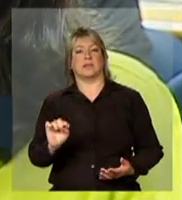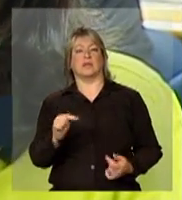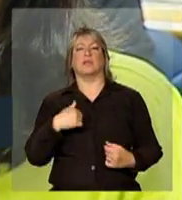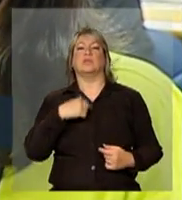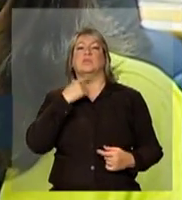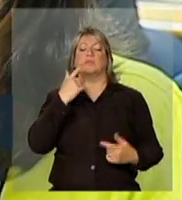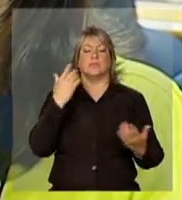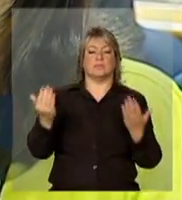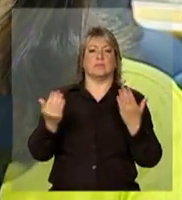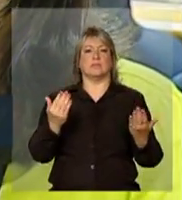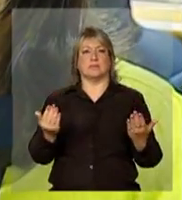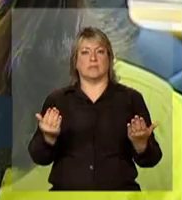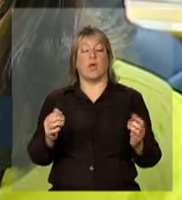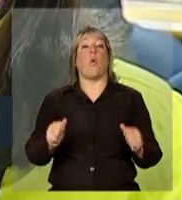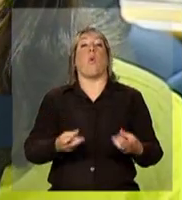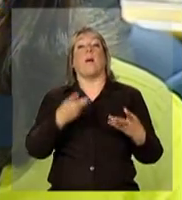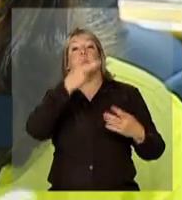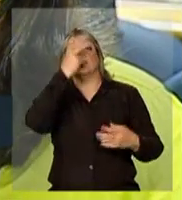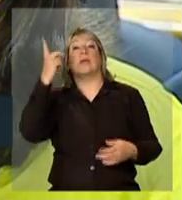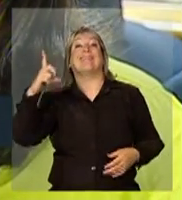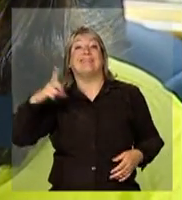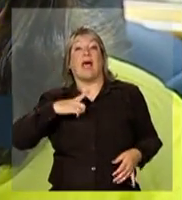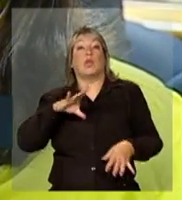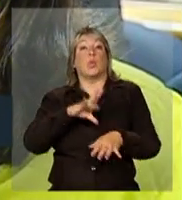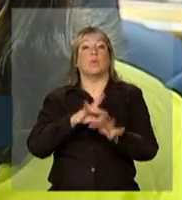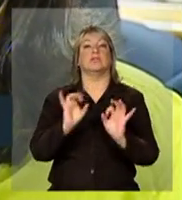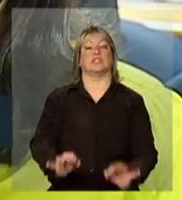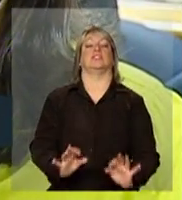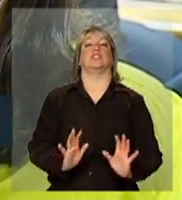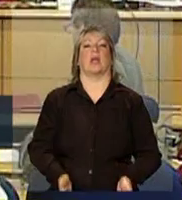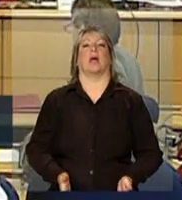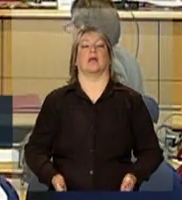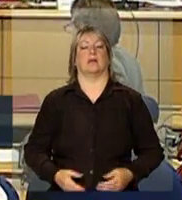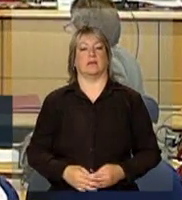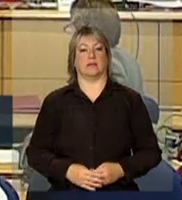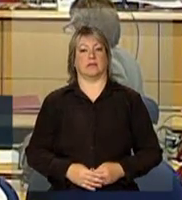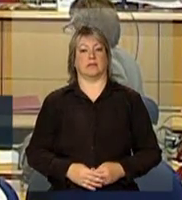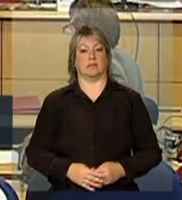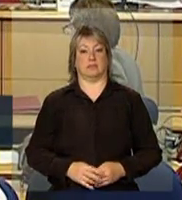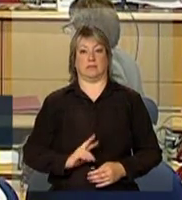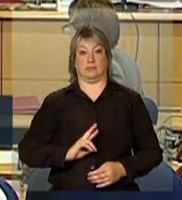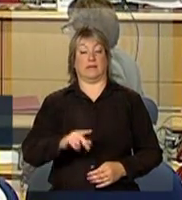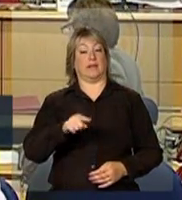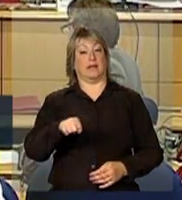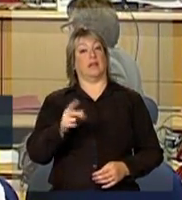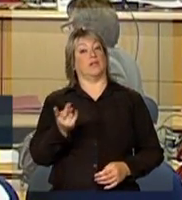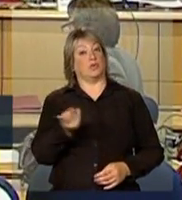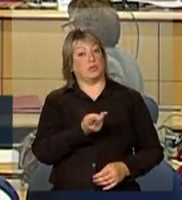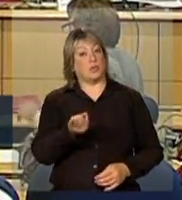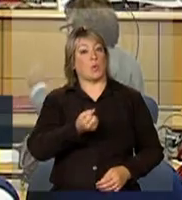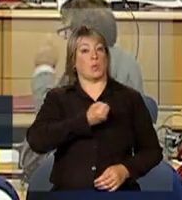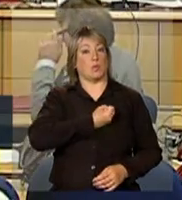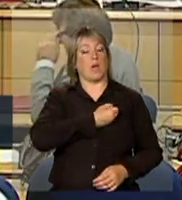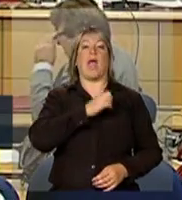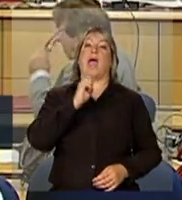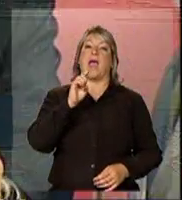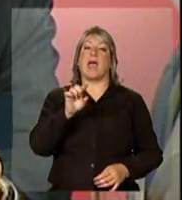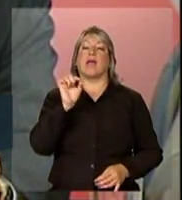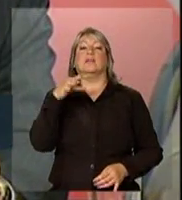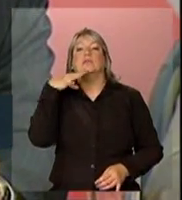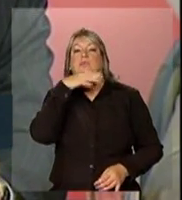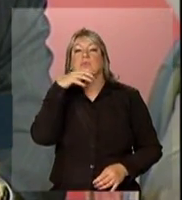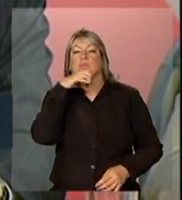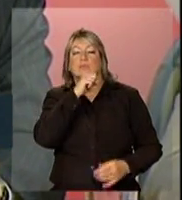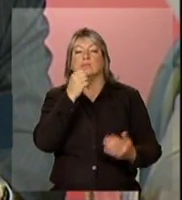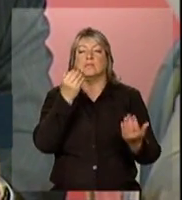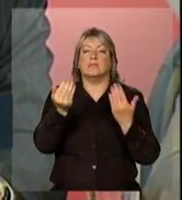Eu gostaria de saber quantas pessoas contaminadas. Os dois são estimativas. Então, a estimativa da UNAIDS